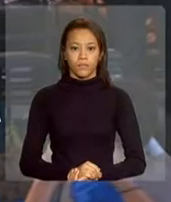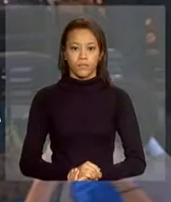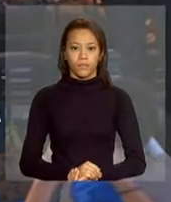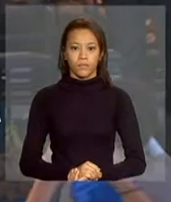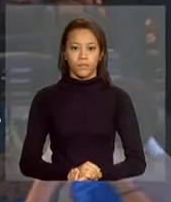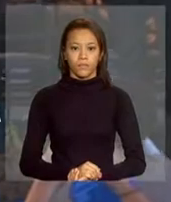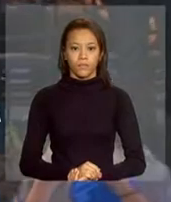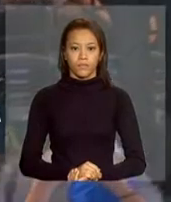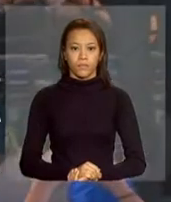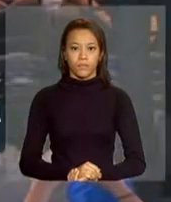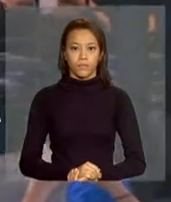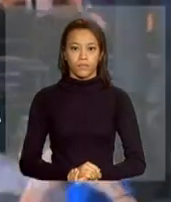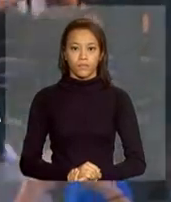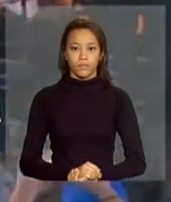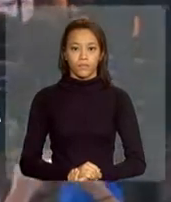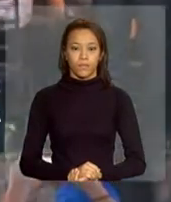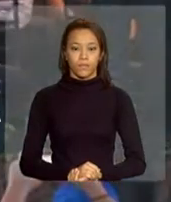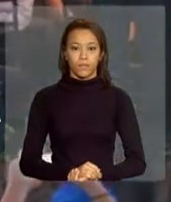Aplausos